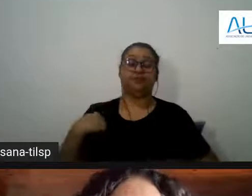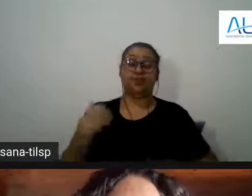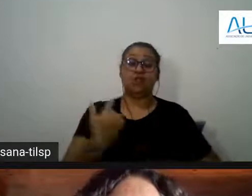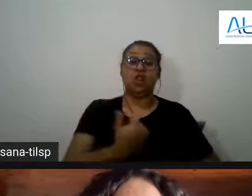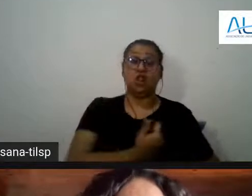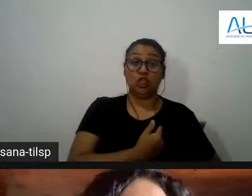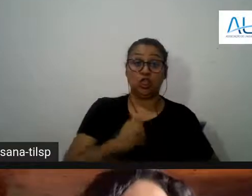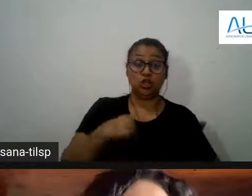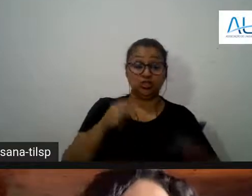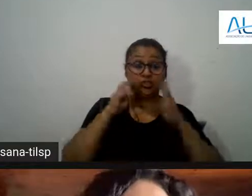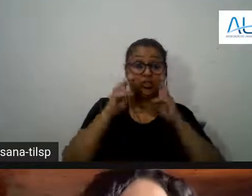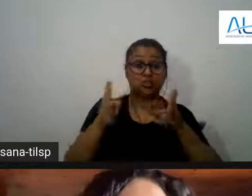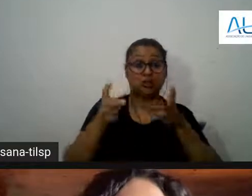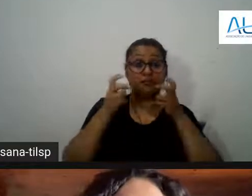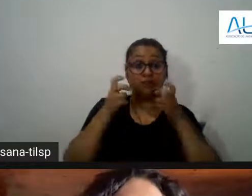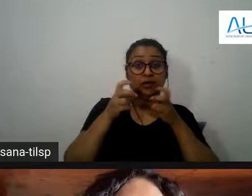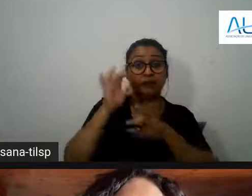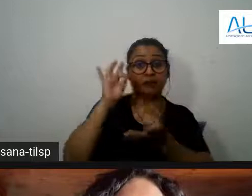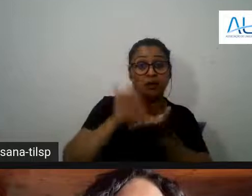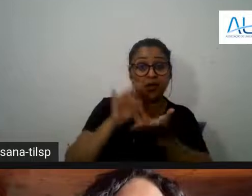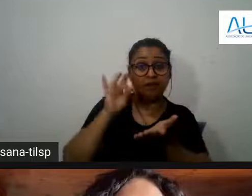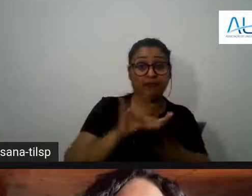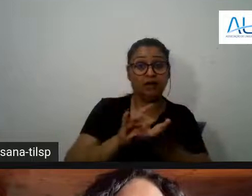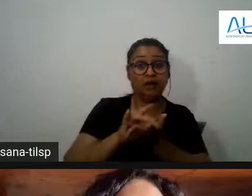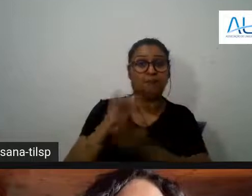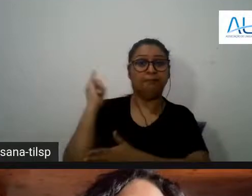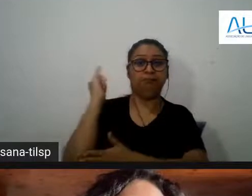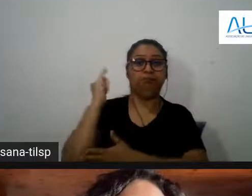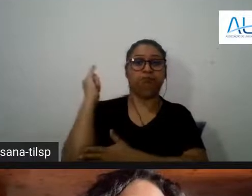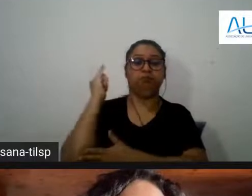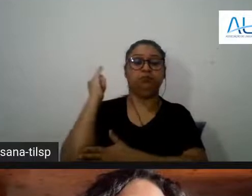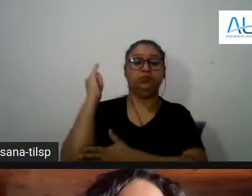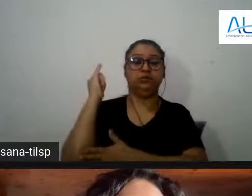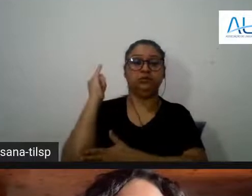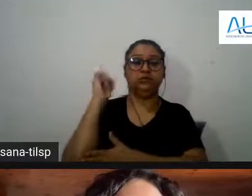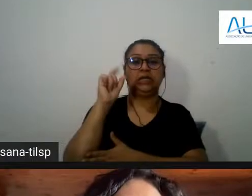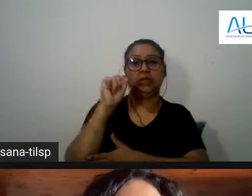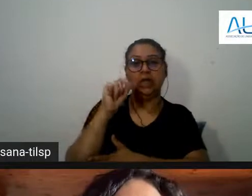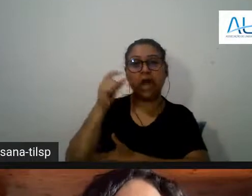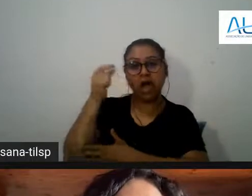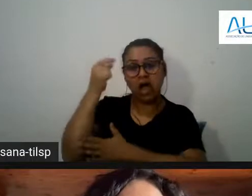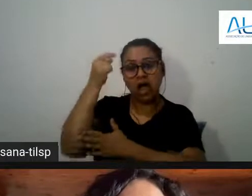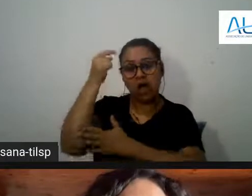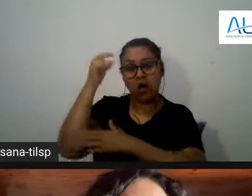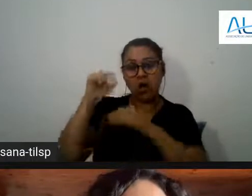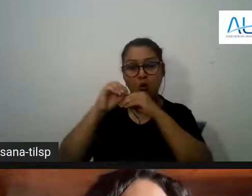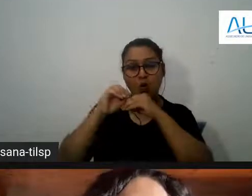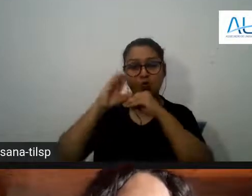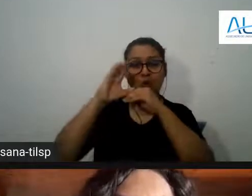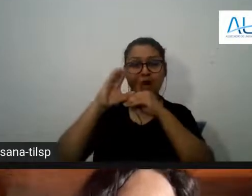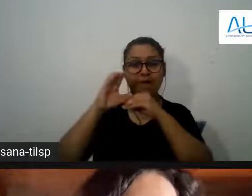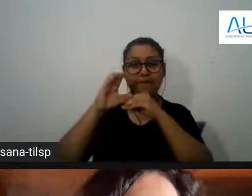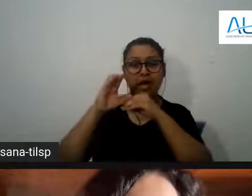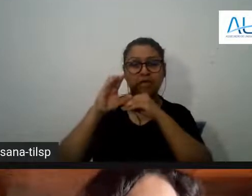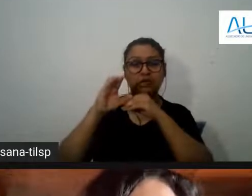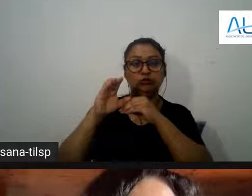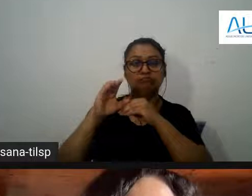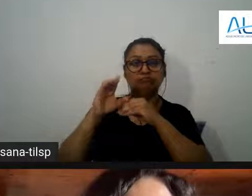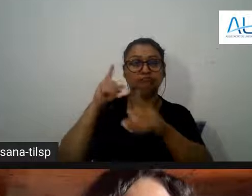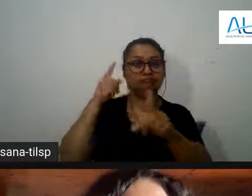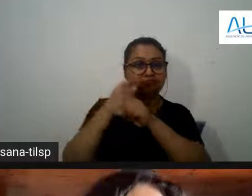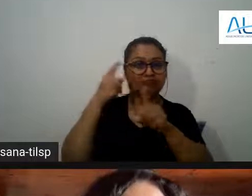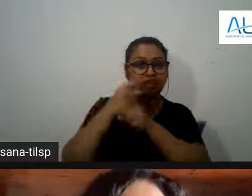mesmo a importância de que os conhecimentos de ciência da ciência cheguem à população